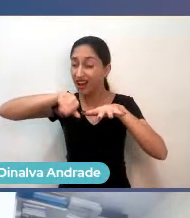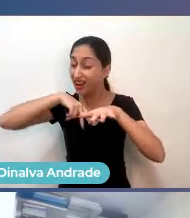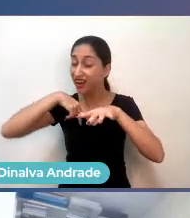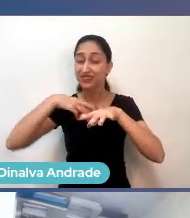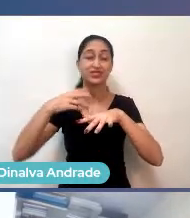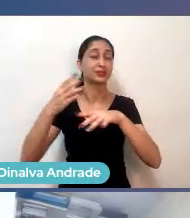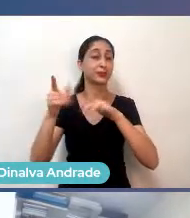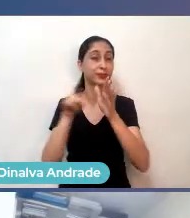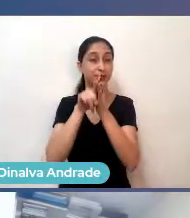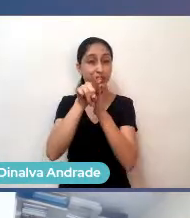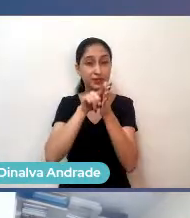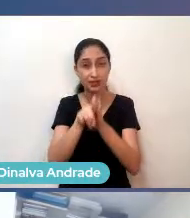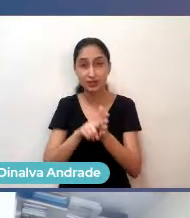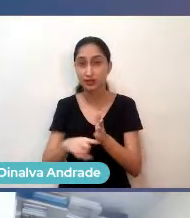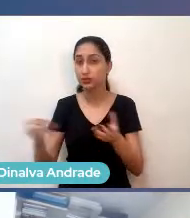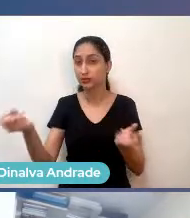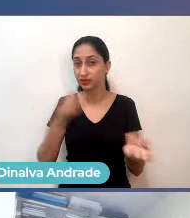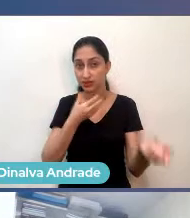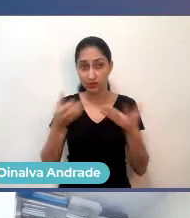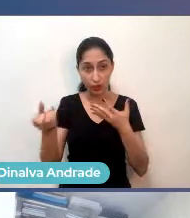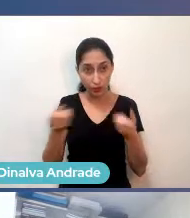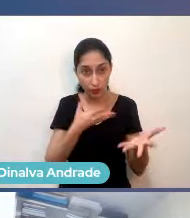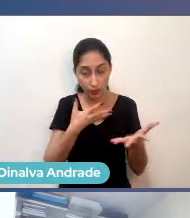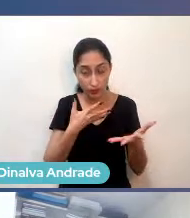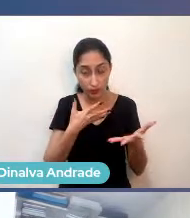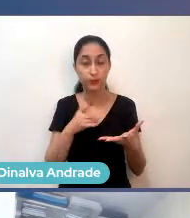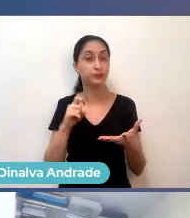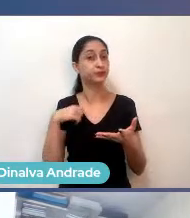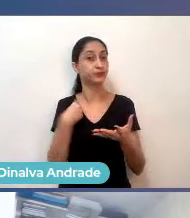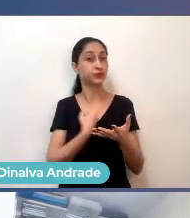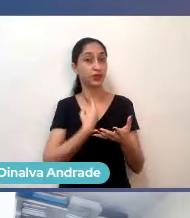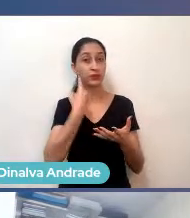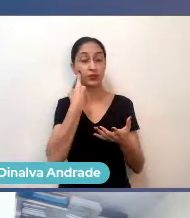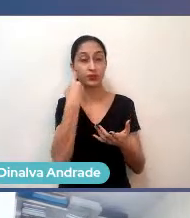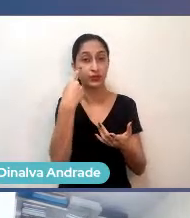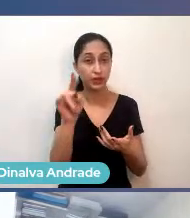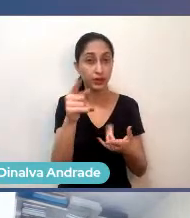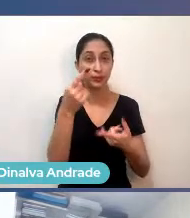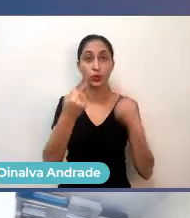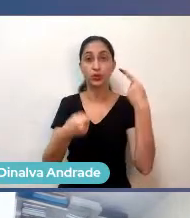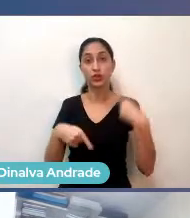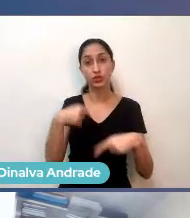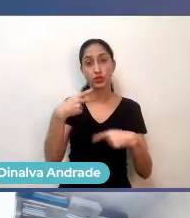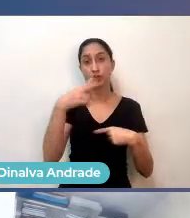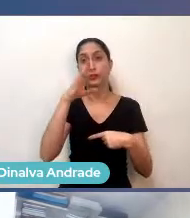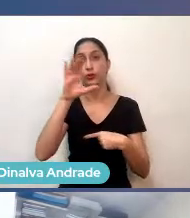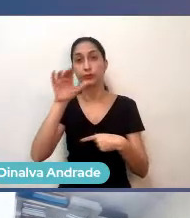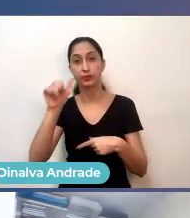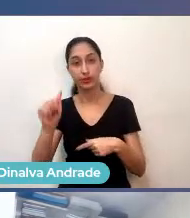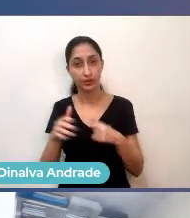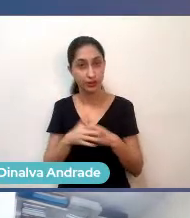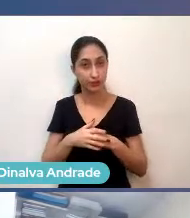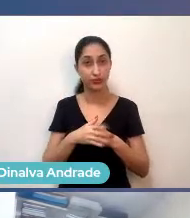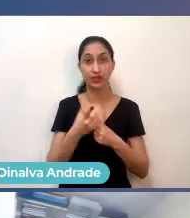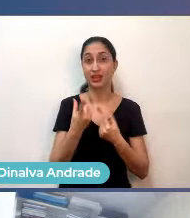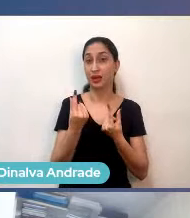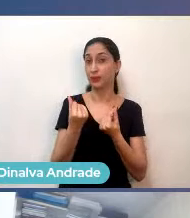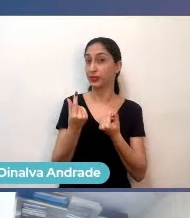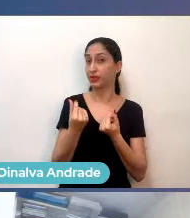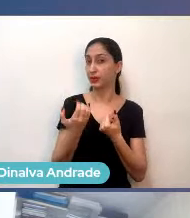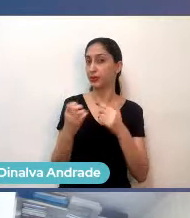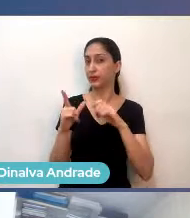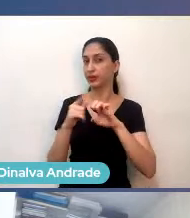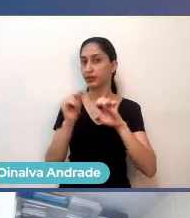de inovação. Toda perspectiva de políticas públicas, o capitão empreendedor, cada vez mais, vem se